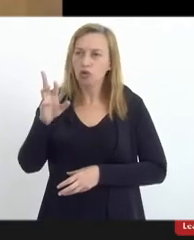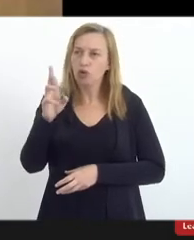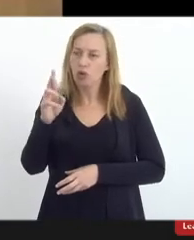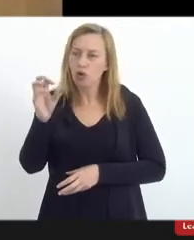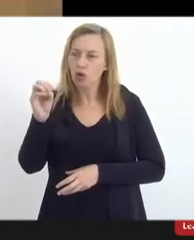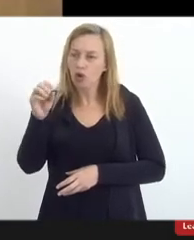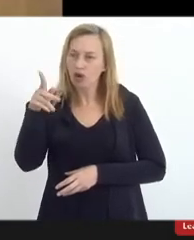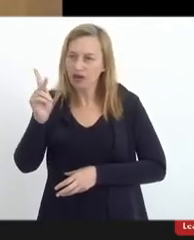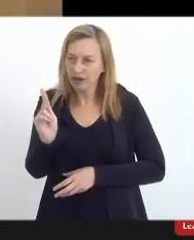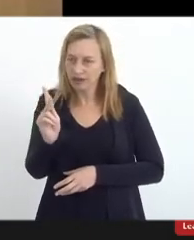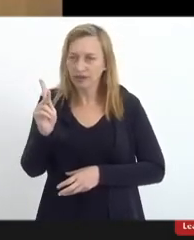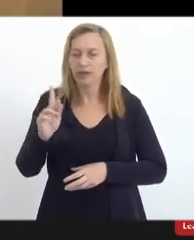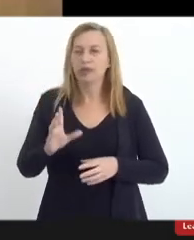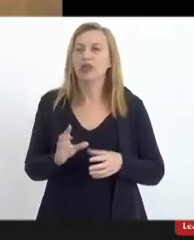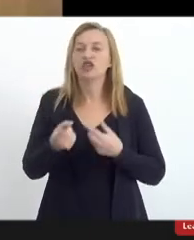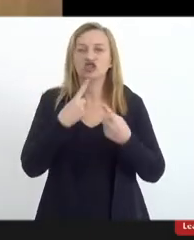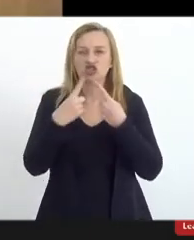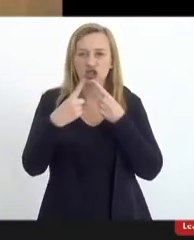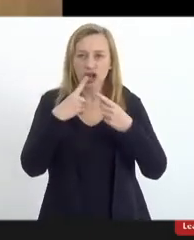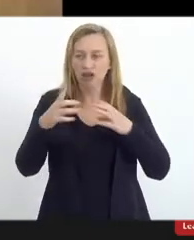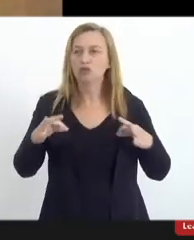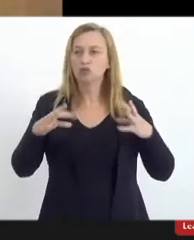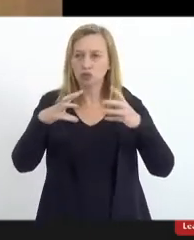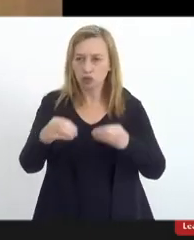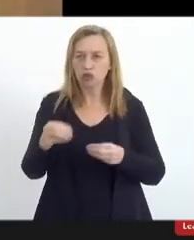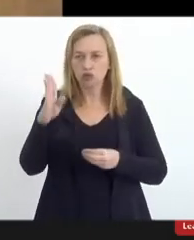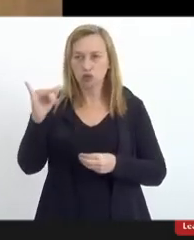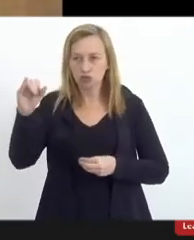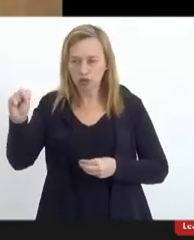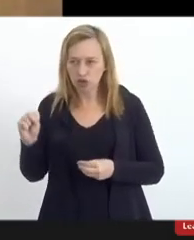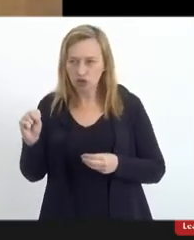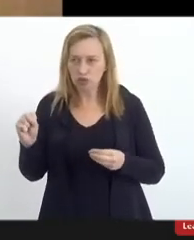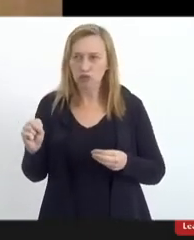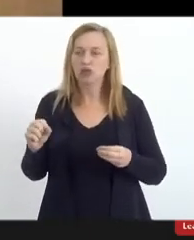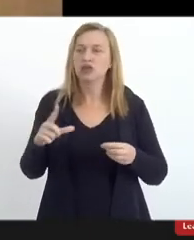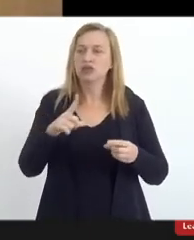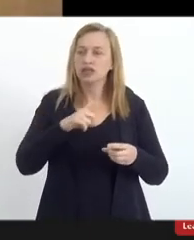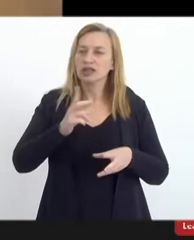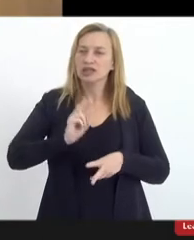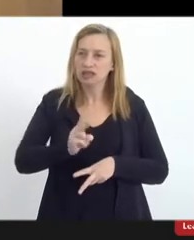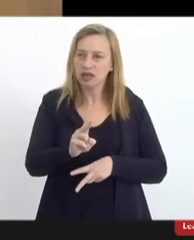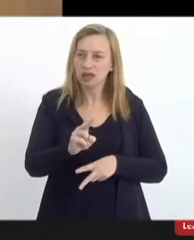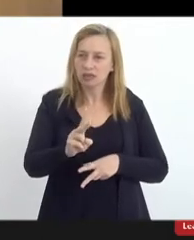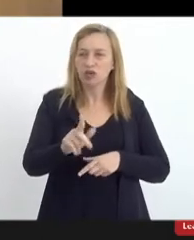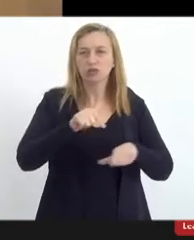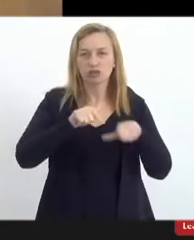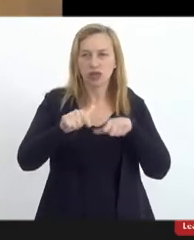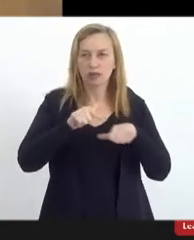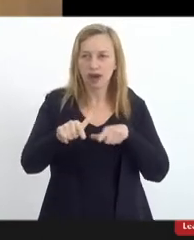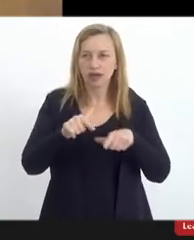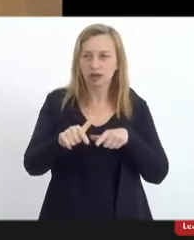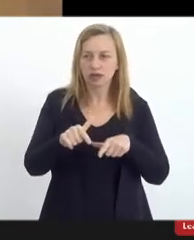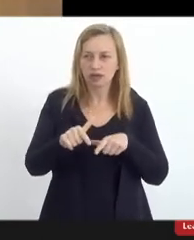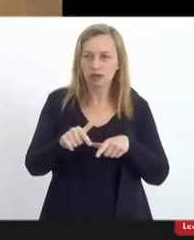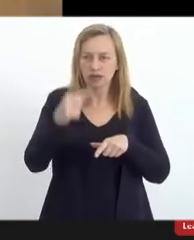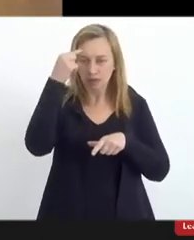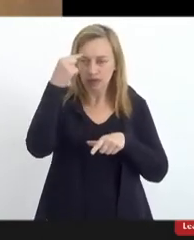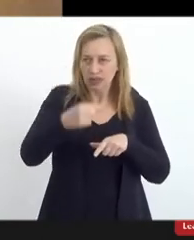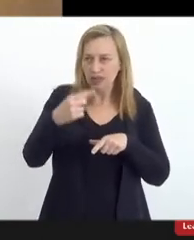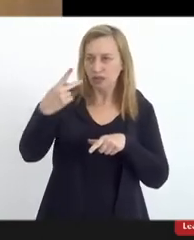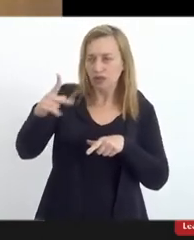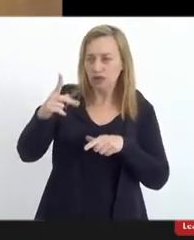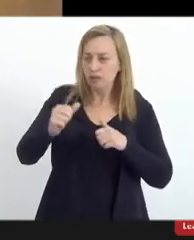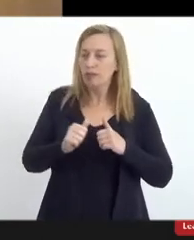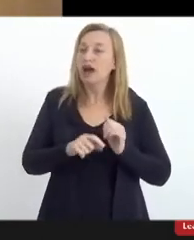questão do diálogo. Todos os bispos auxiliares do senhor Cardeal têm sempre uma missão dada por ele para ajudá-lo no